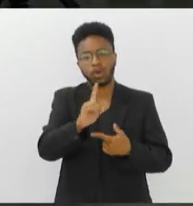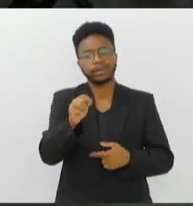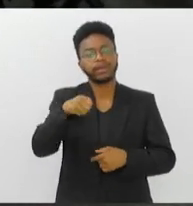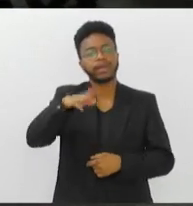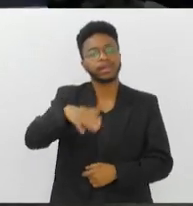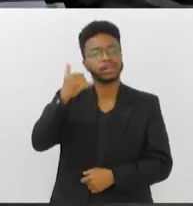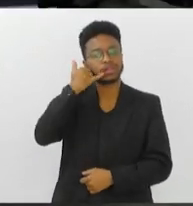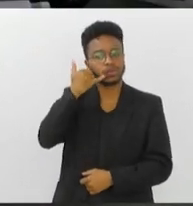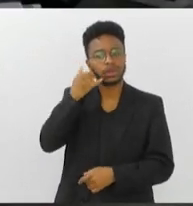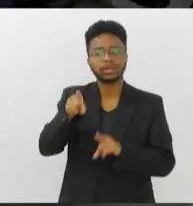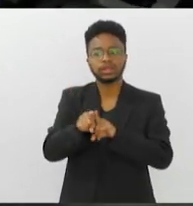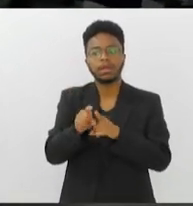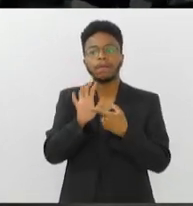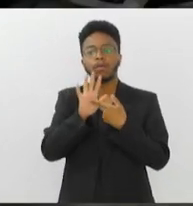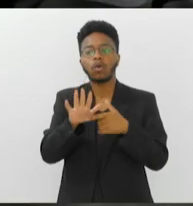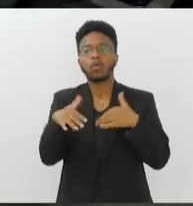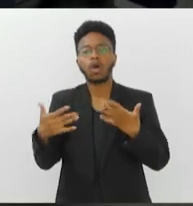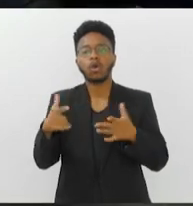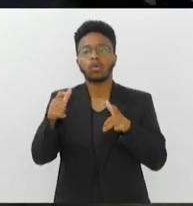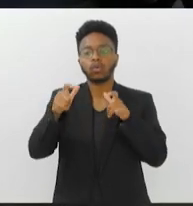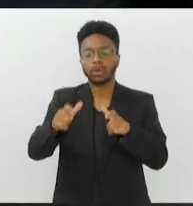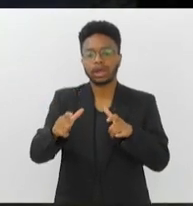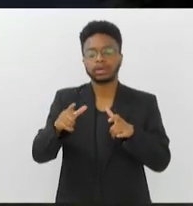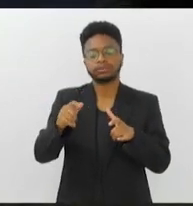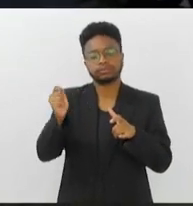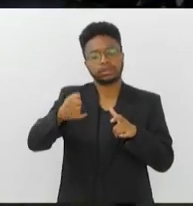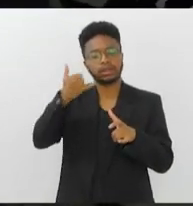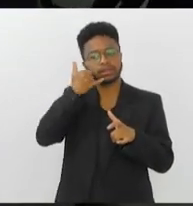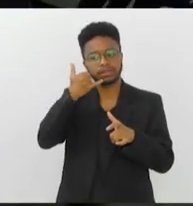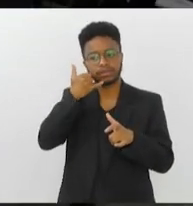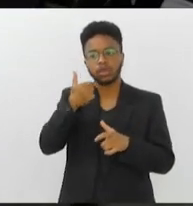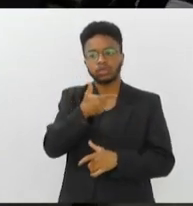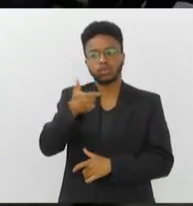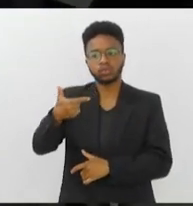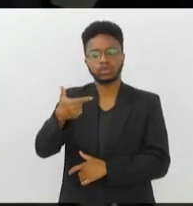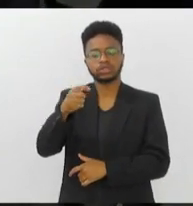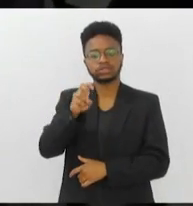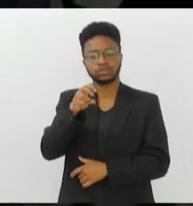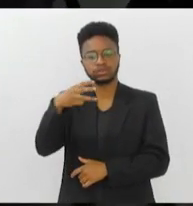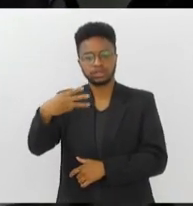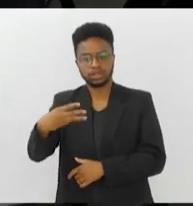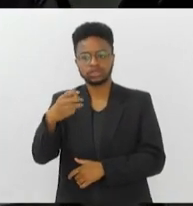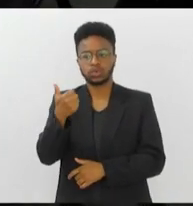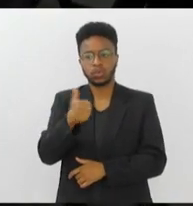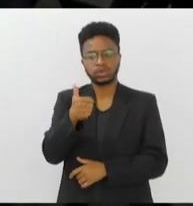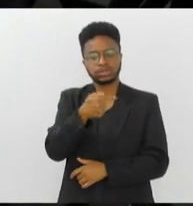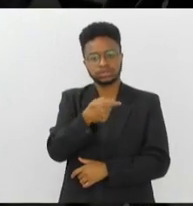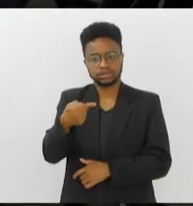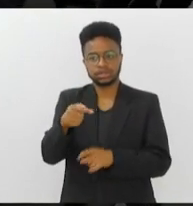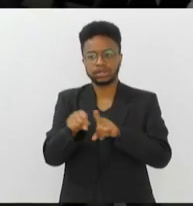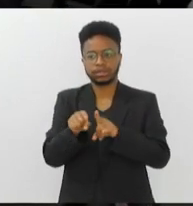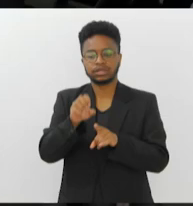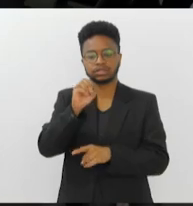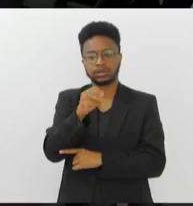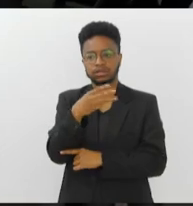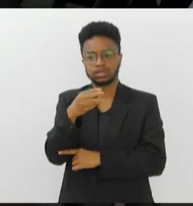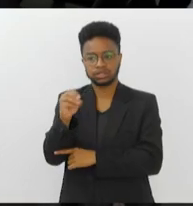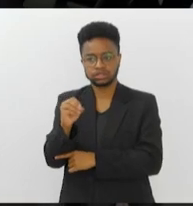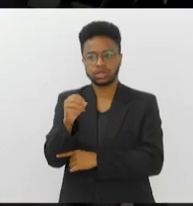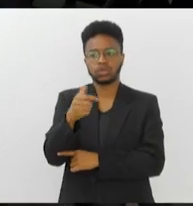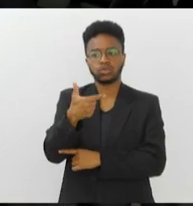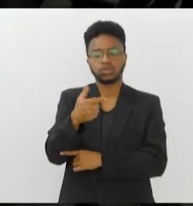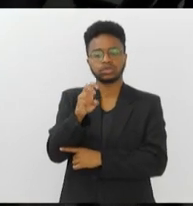mostrando ali os canais de atendimento, você tem o 2253-1177, o 0300-253-1177,